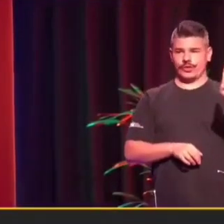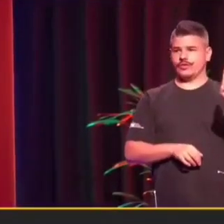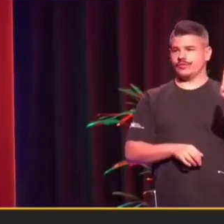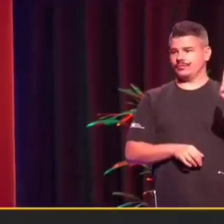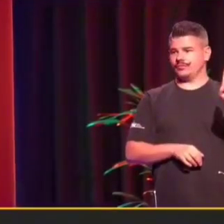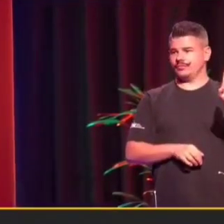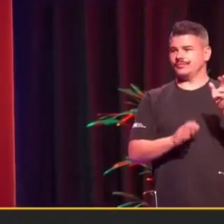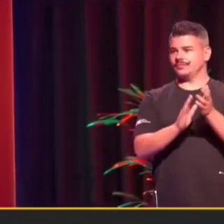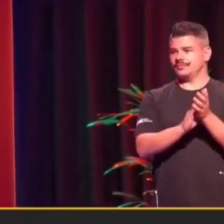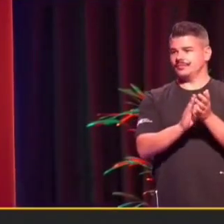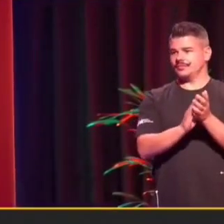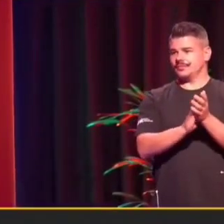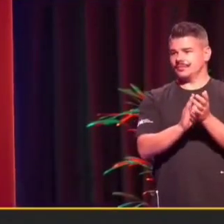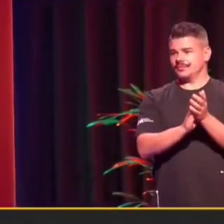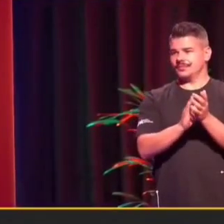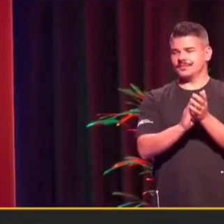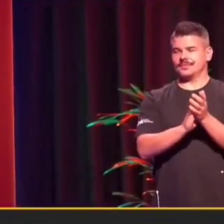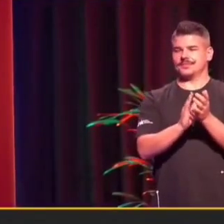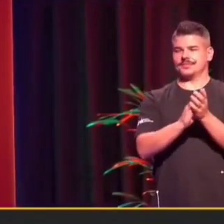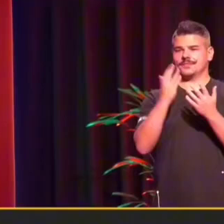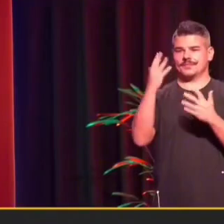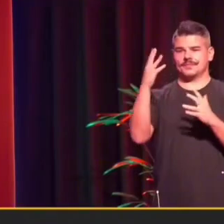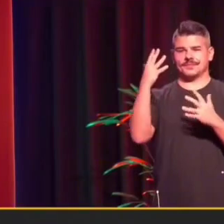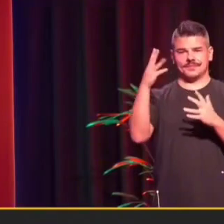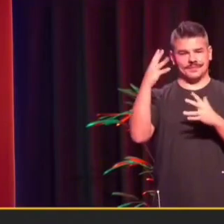palmas. Aplausos